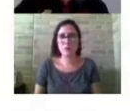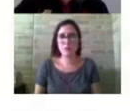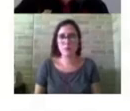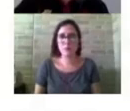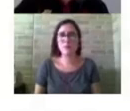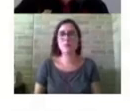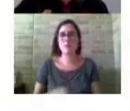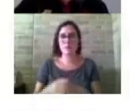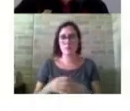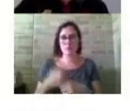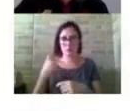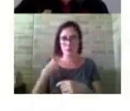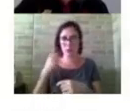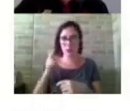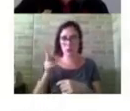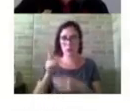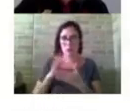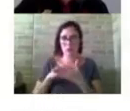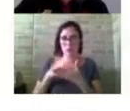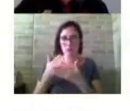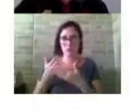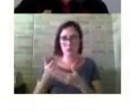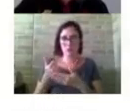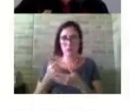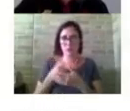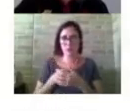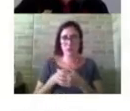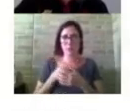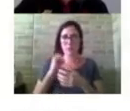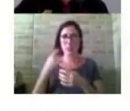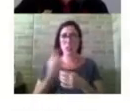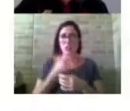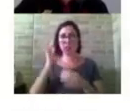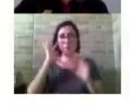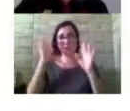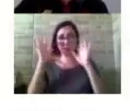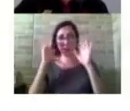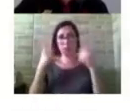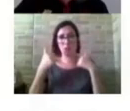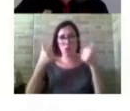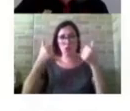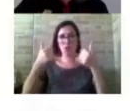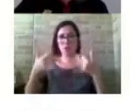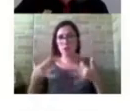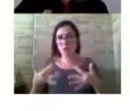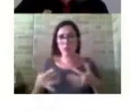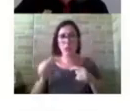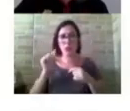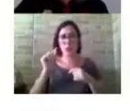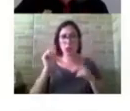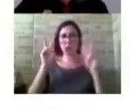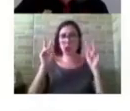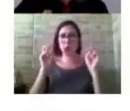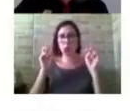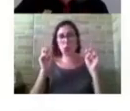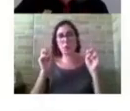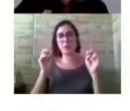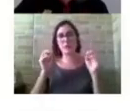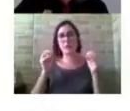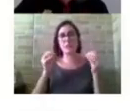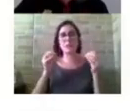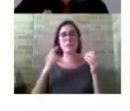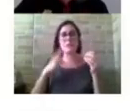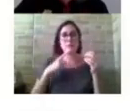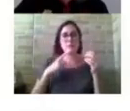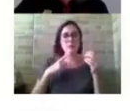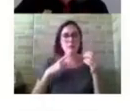Se a gente for pensar, né, eu vou falar um pouco, né, sobre depois que esse